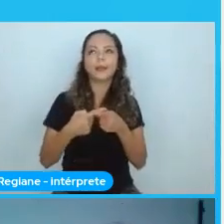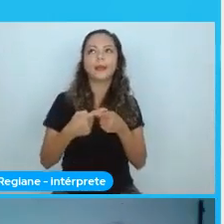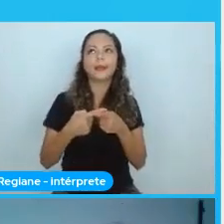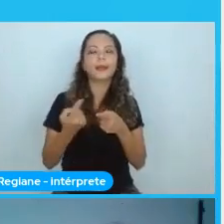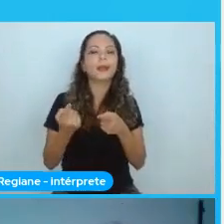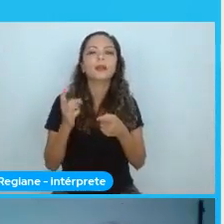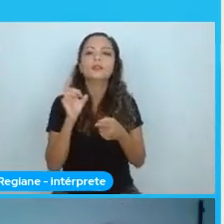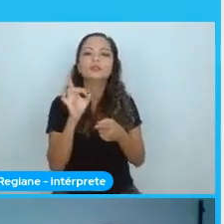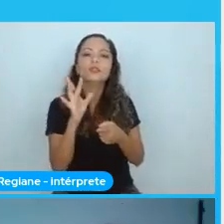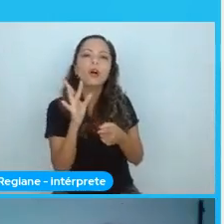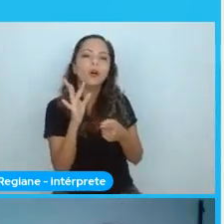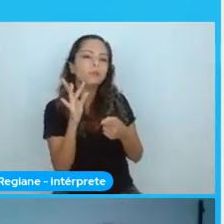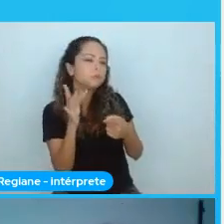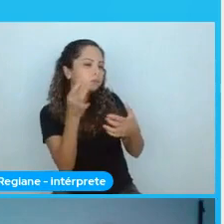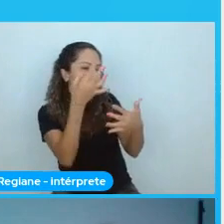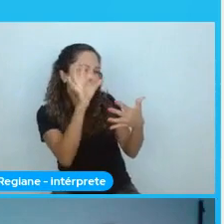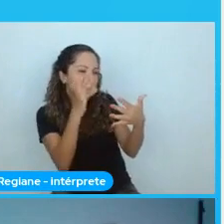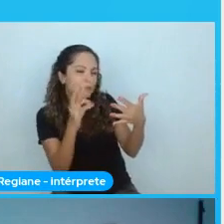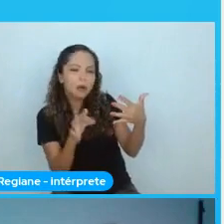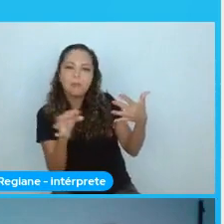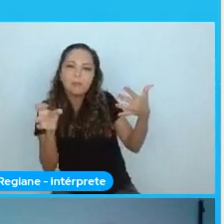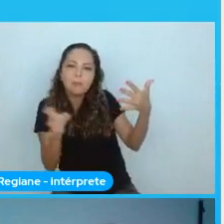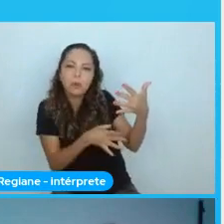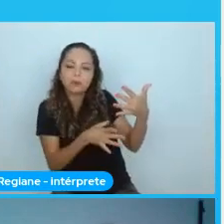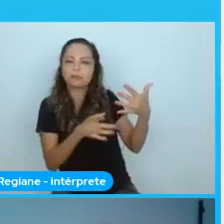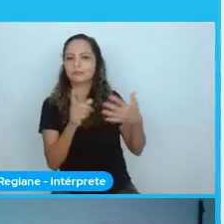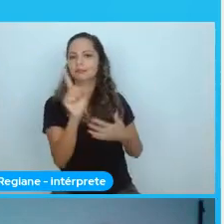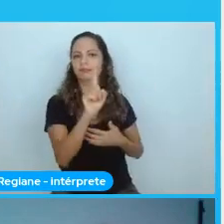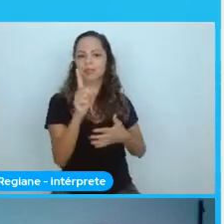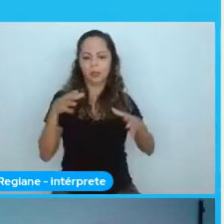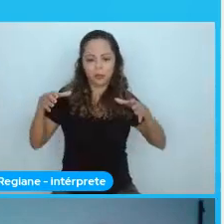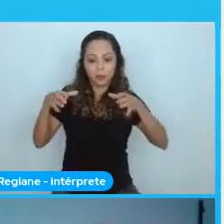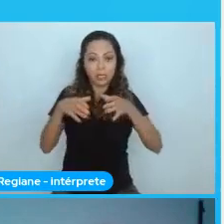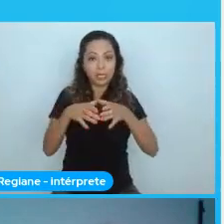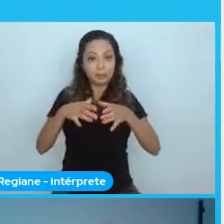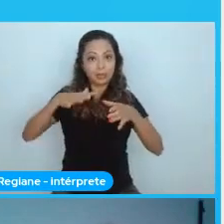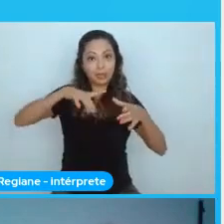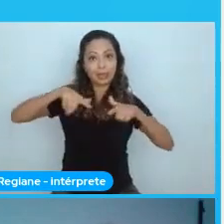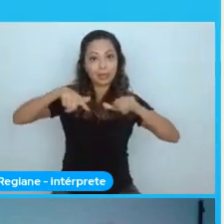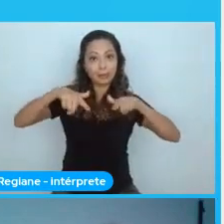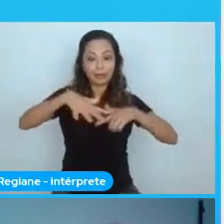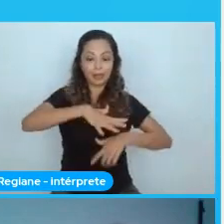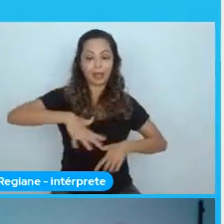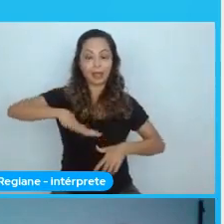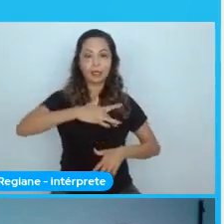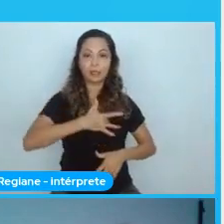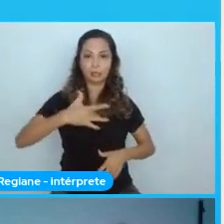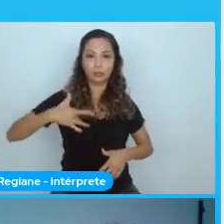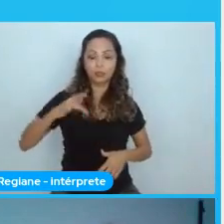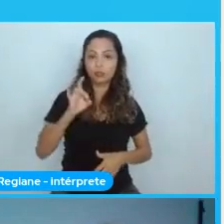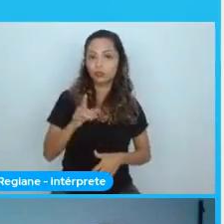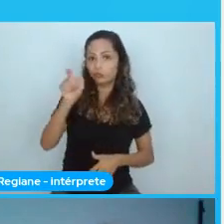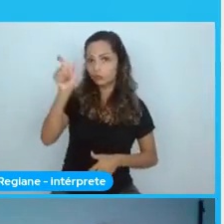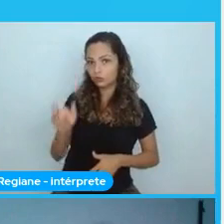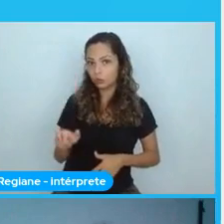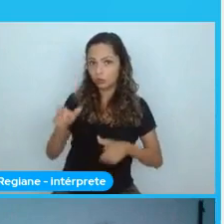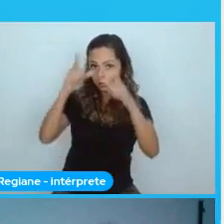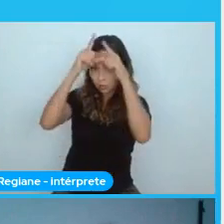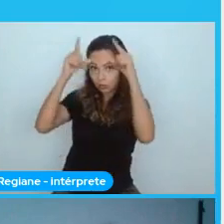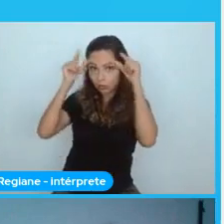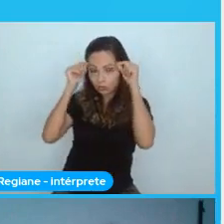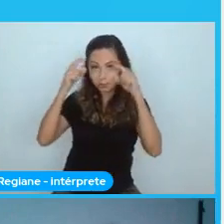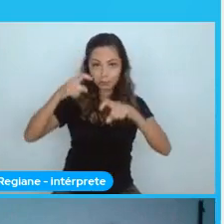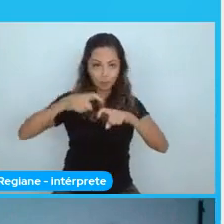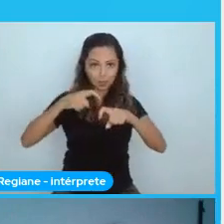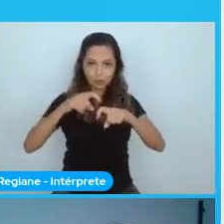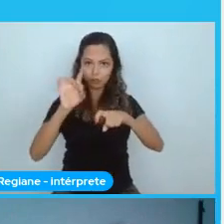diagnóstico, né, uma equipe de saúde não é só o enfermeiro e o médico. A saúde não está construída apenas no hospital.